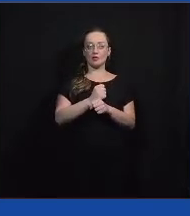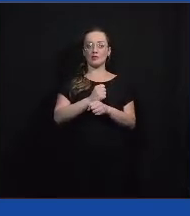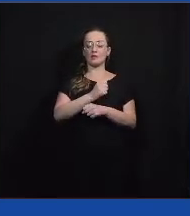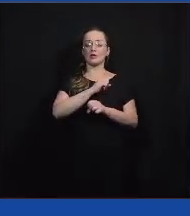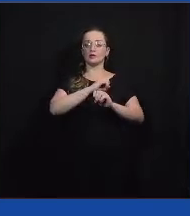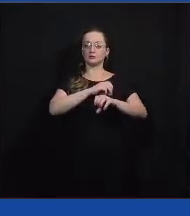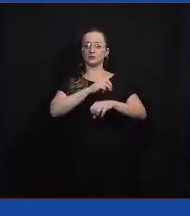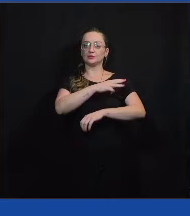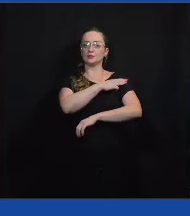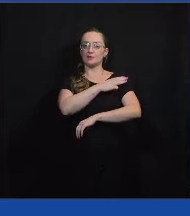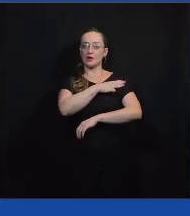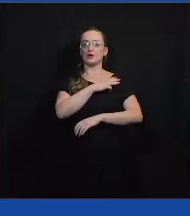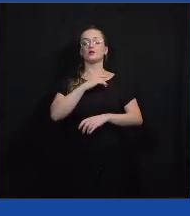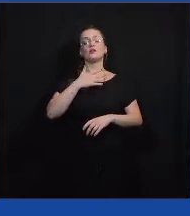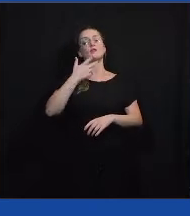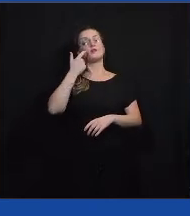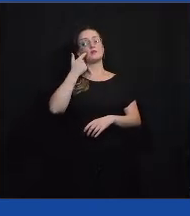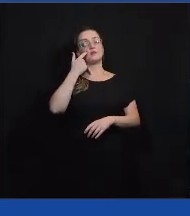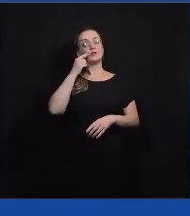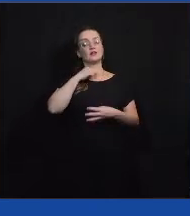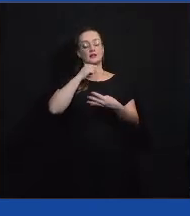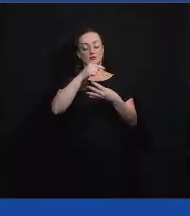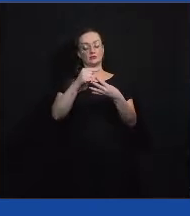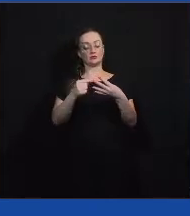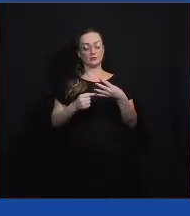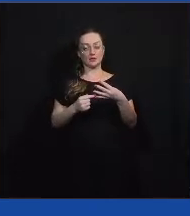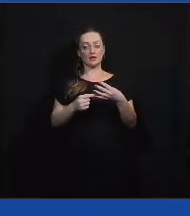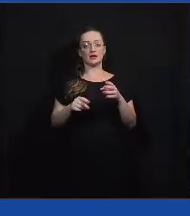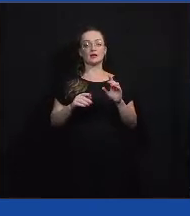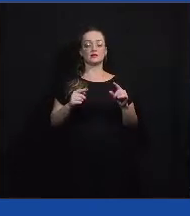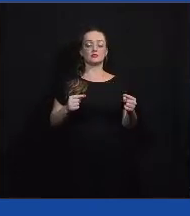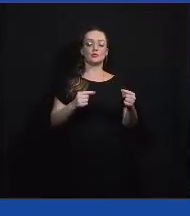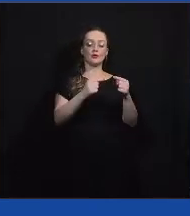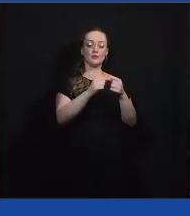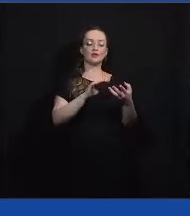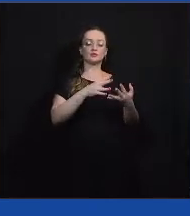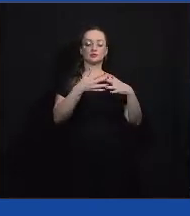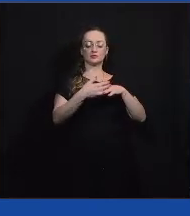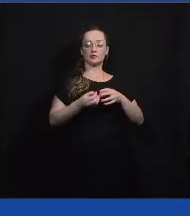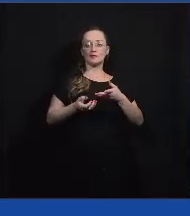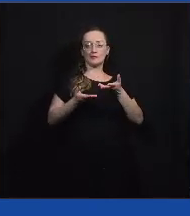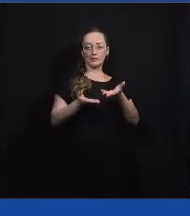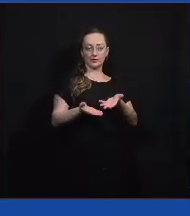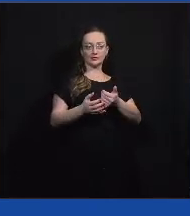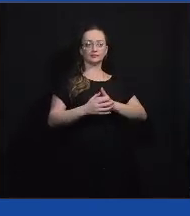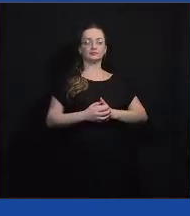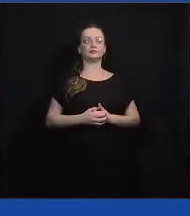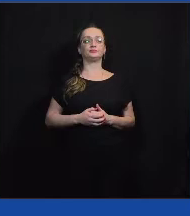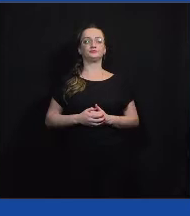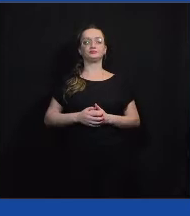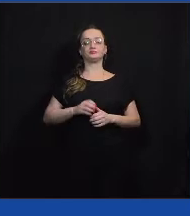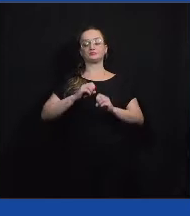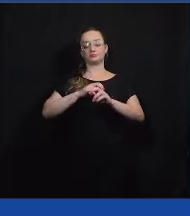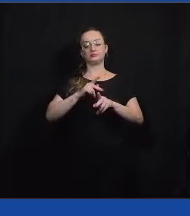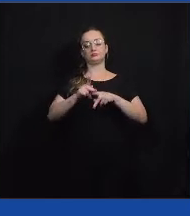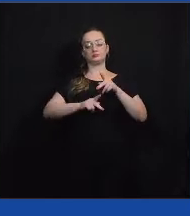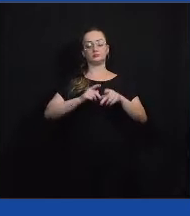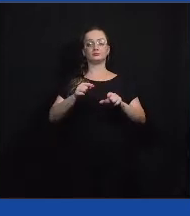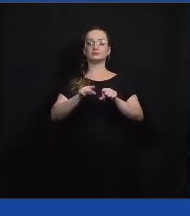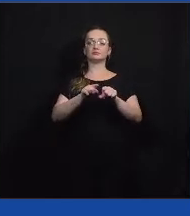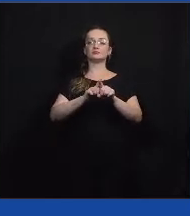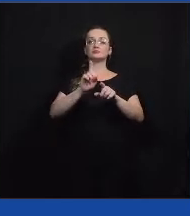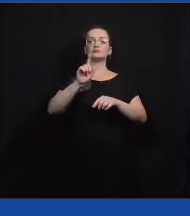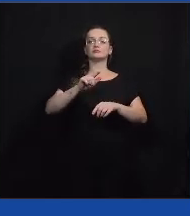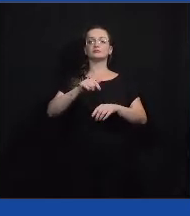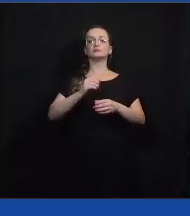vocês vejam disciplinas de cidadania sendo ofertadas no ensino público e que foram